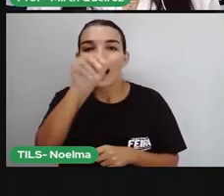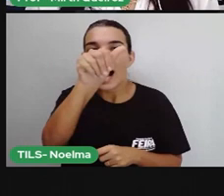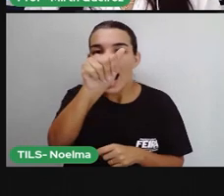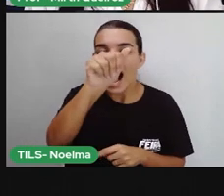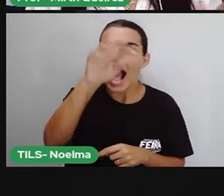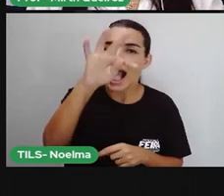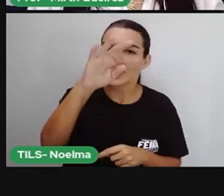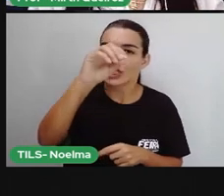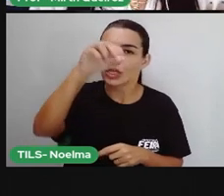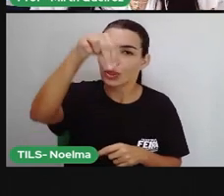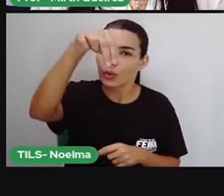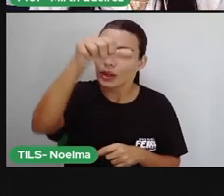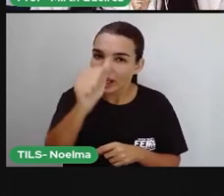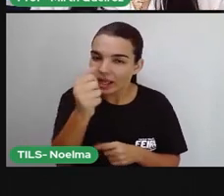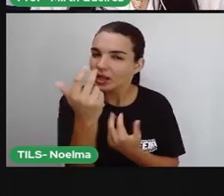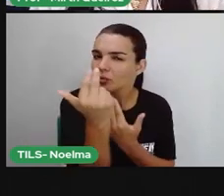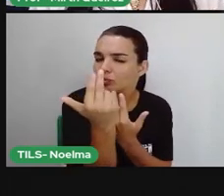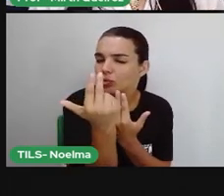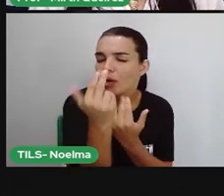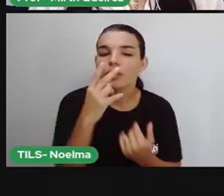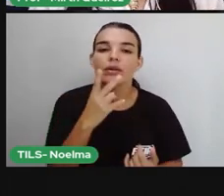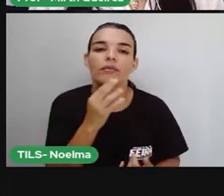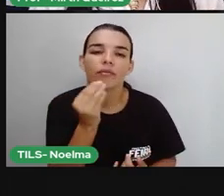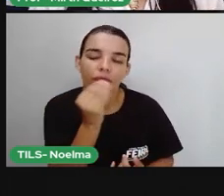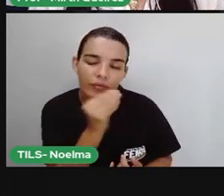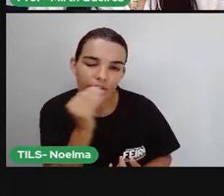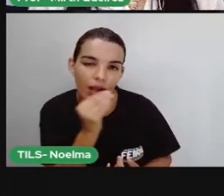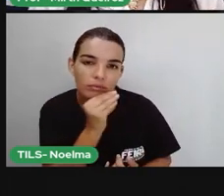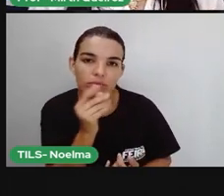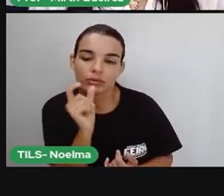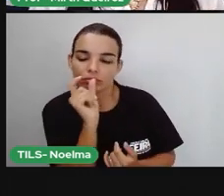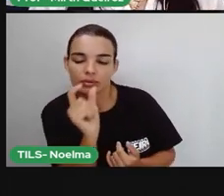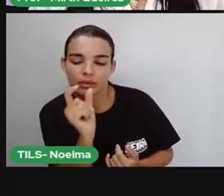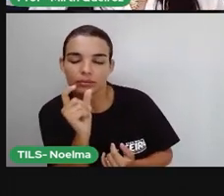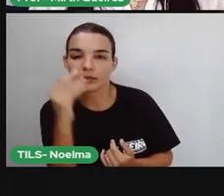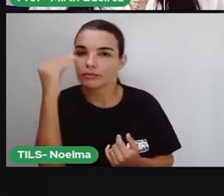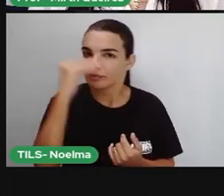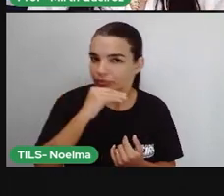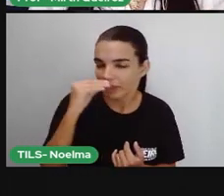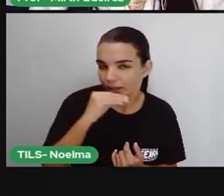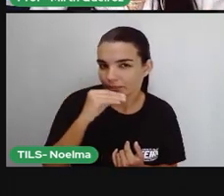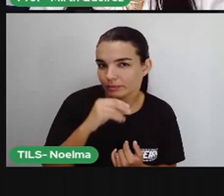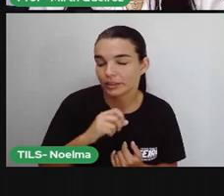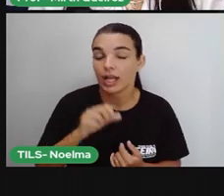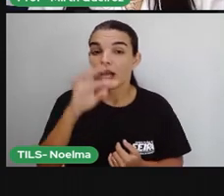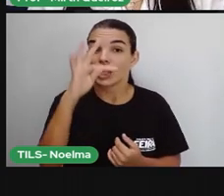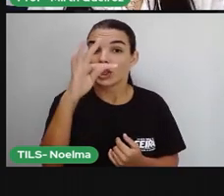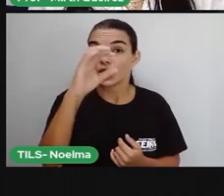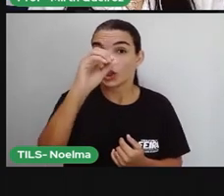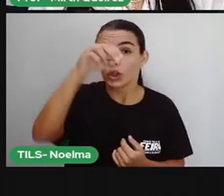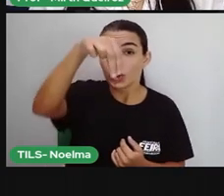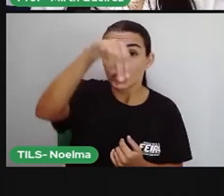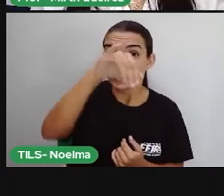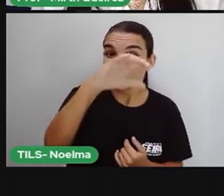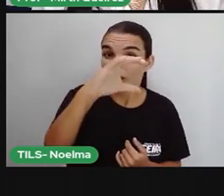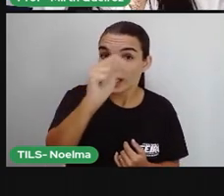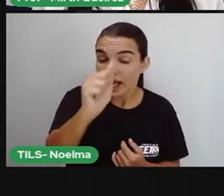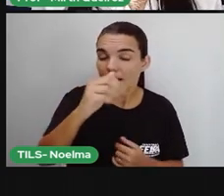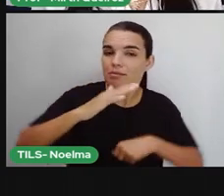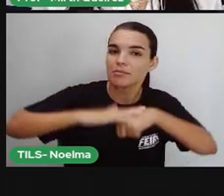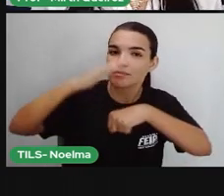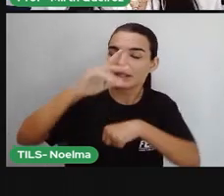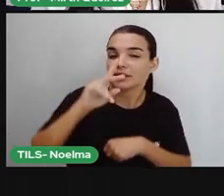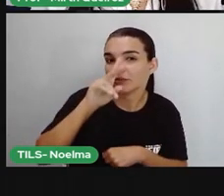Então sílabas átonas são sílabas mais fracas e sílabas sílabas tônicas são sílabas mais fortes, certo?